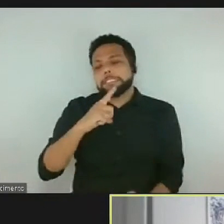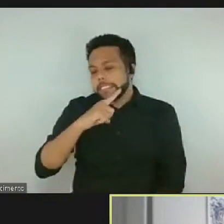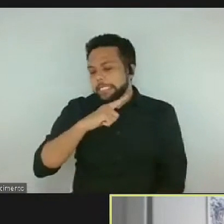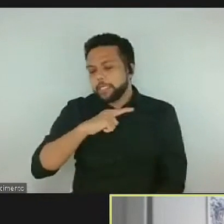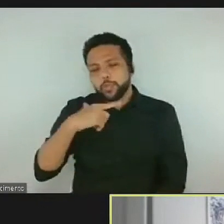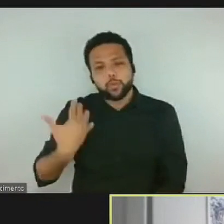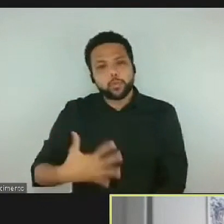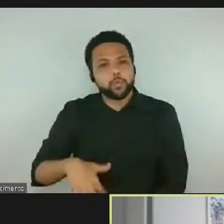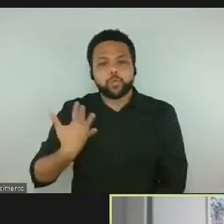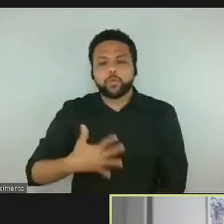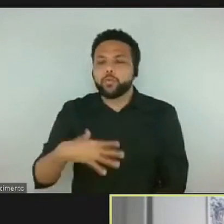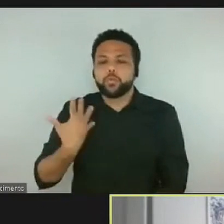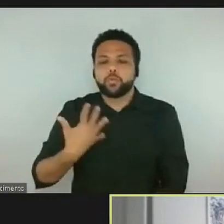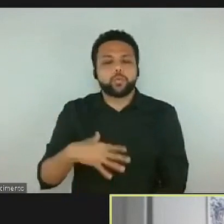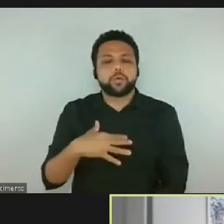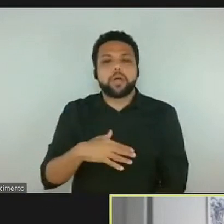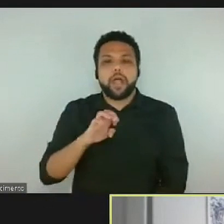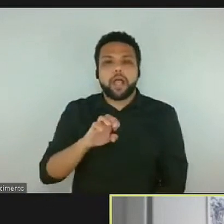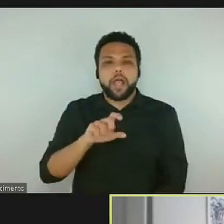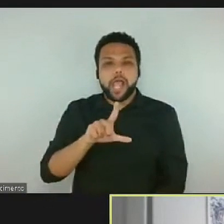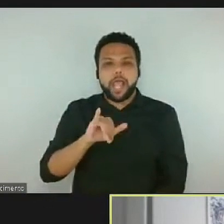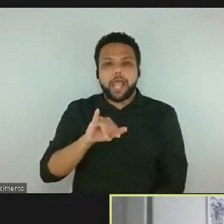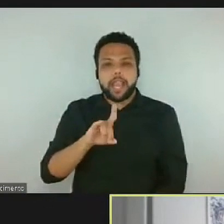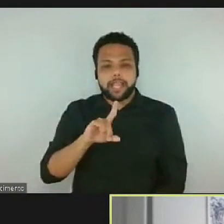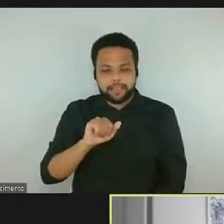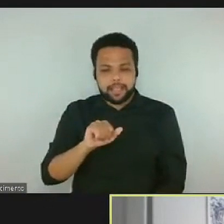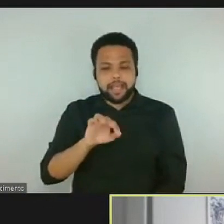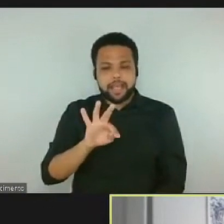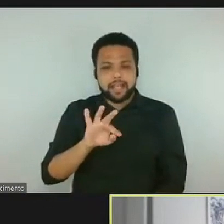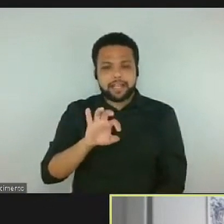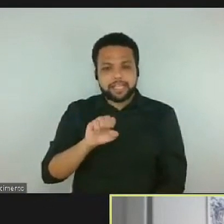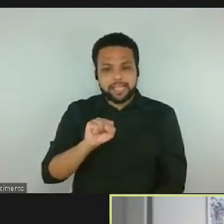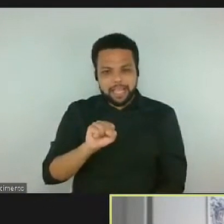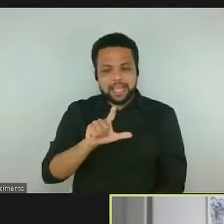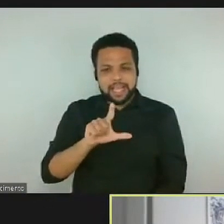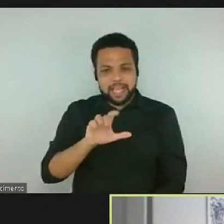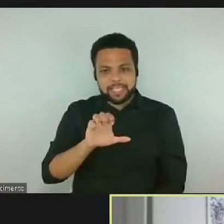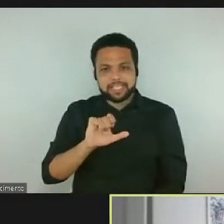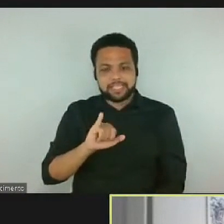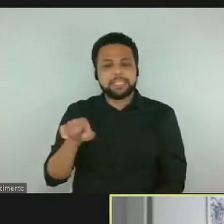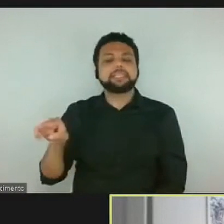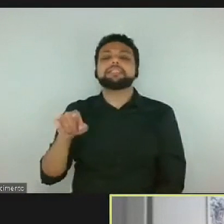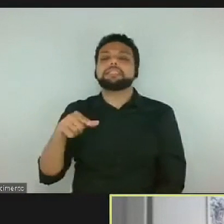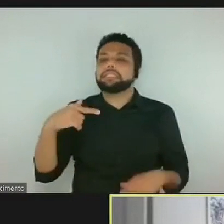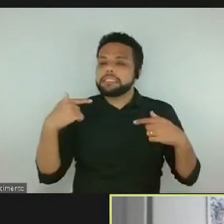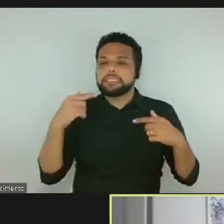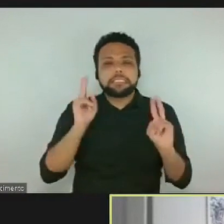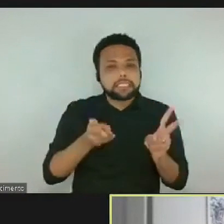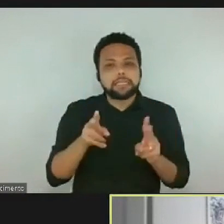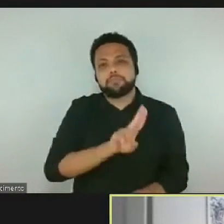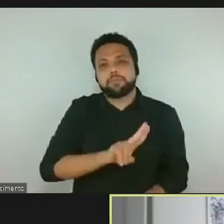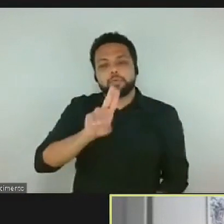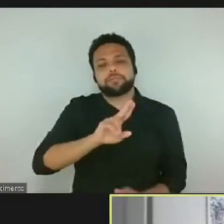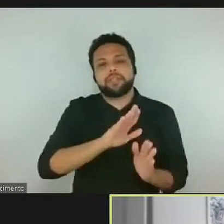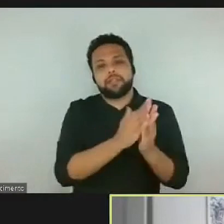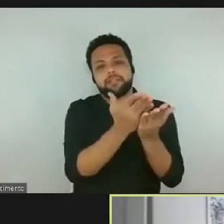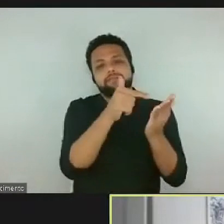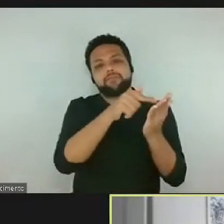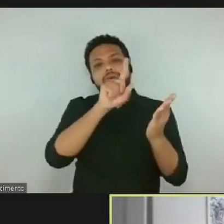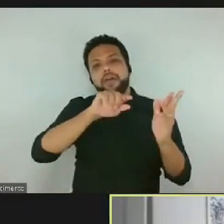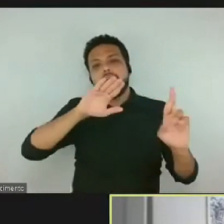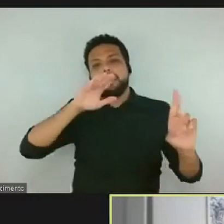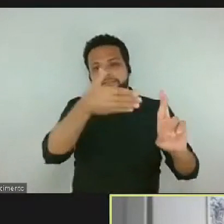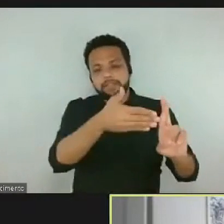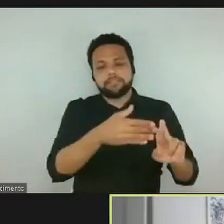presença. A Elida Tesler trabalha com livros quase que o tempo todo como referência, o Fábio